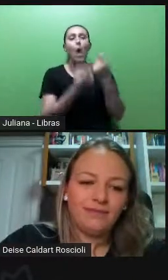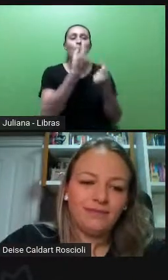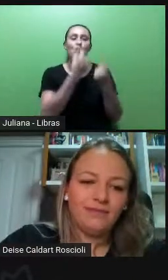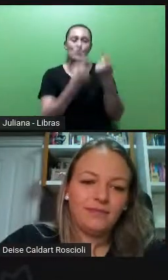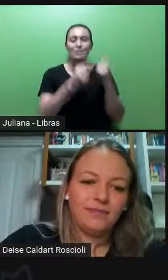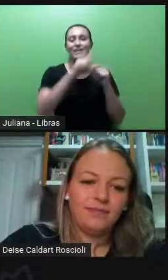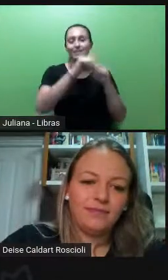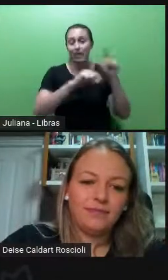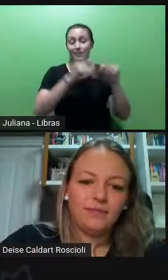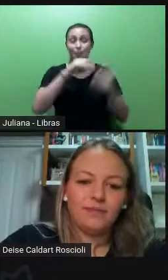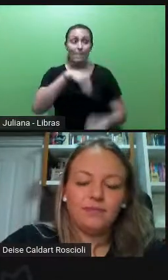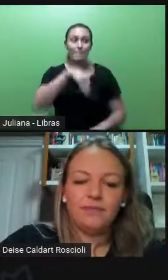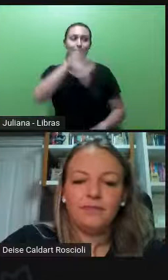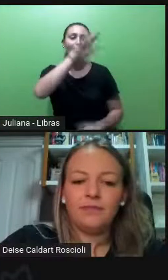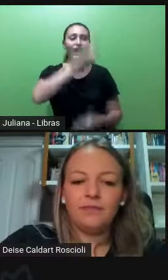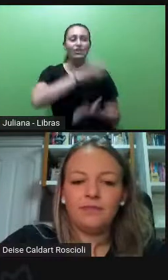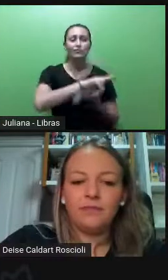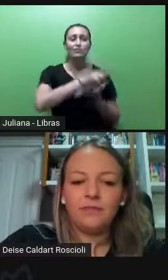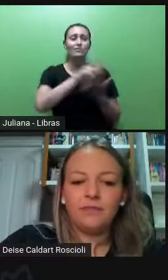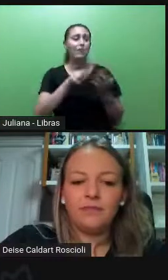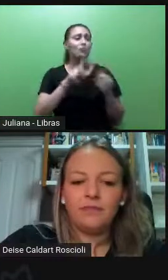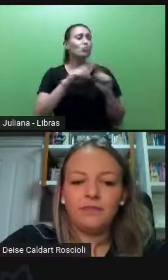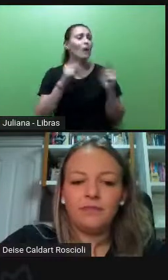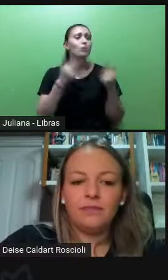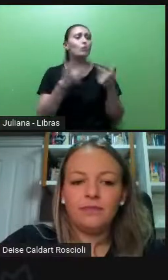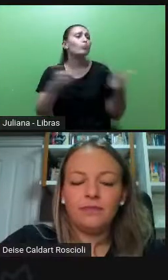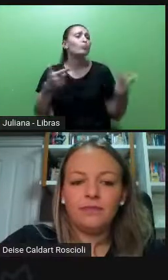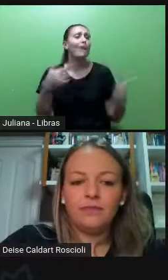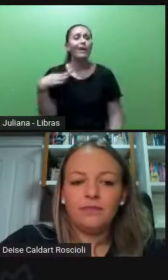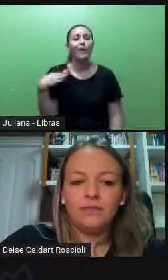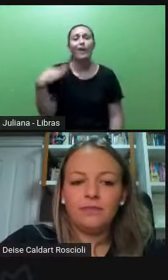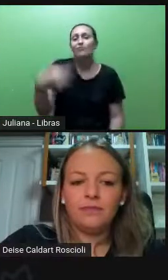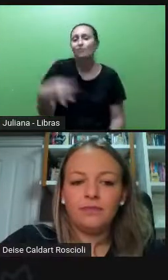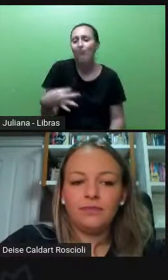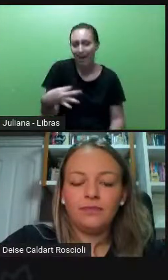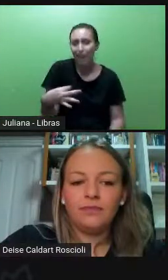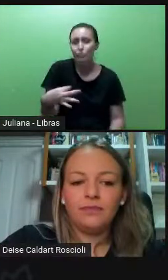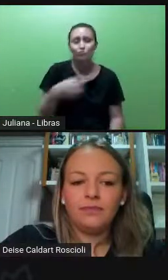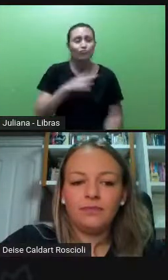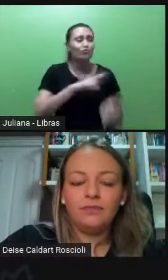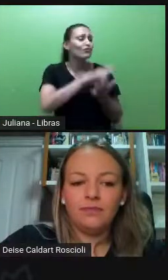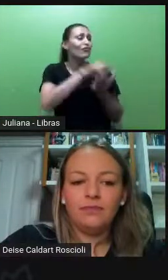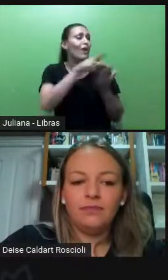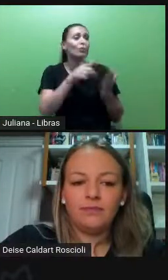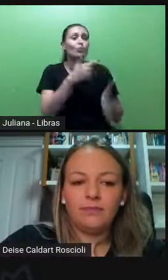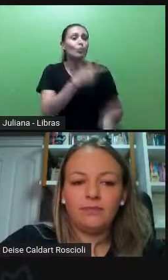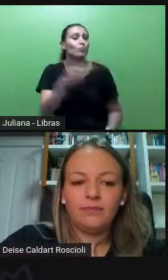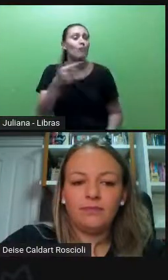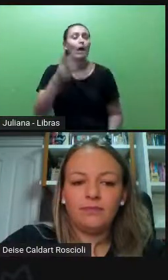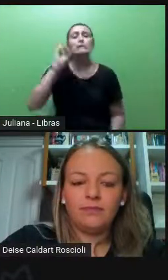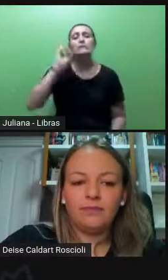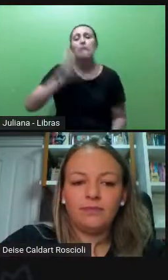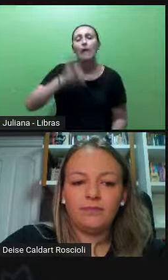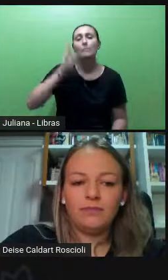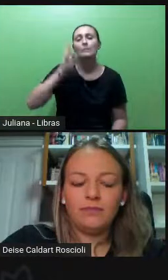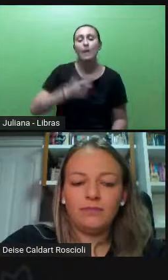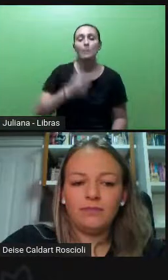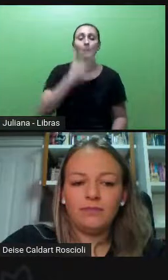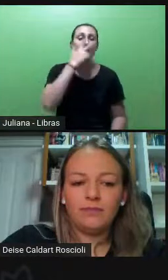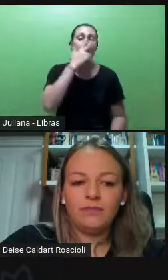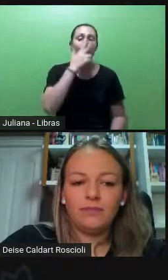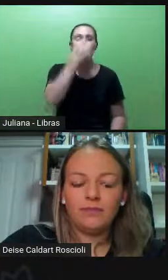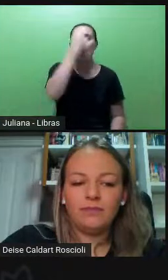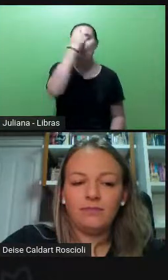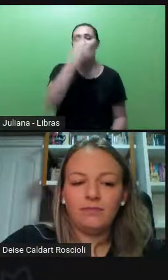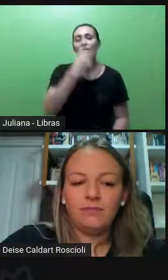diversidade. Mas não aparecem candidatas e candidatos diversos. Aparecem sempre o mesmo perfil de pessoas